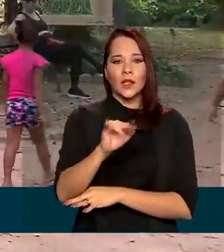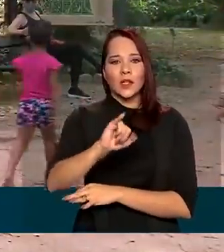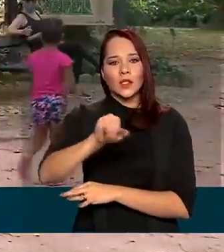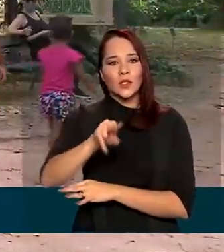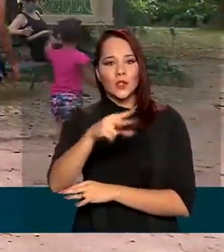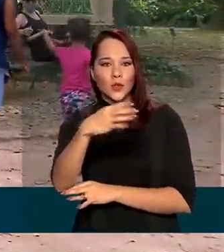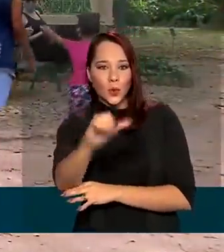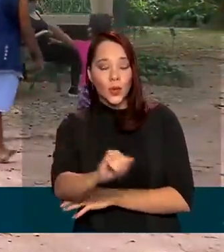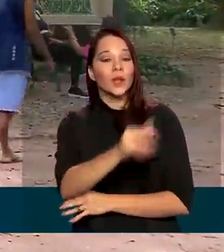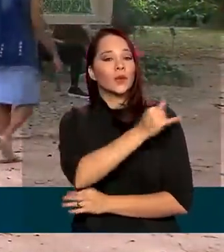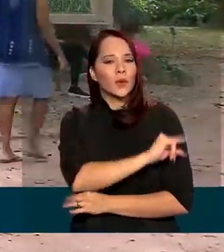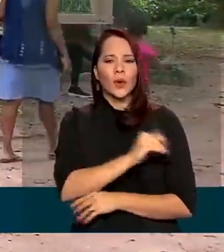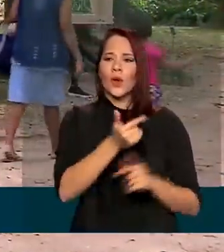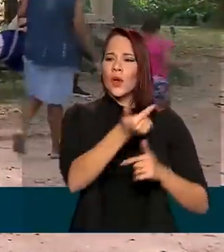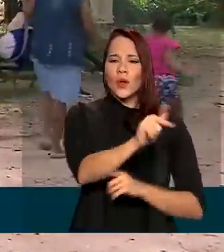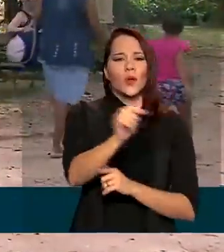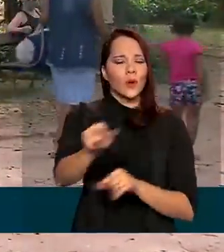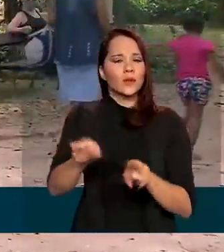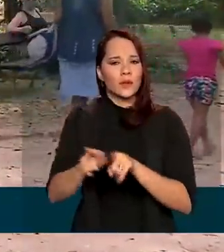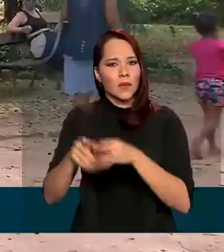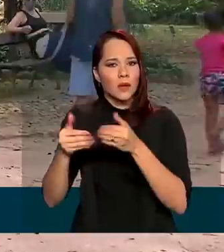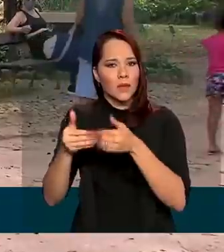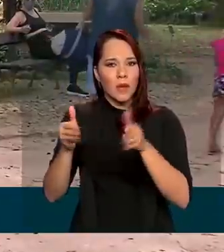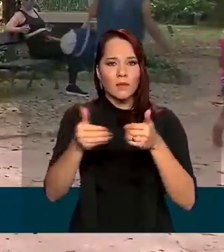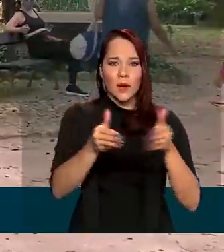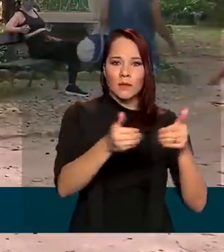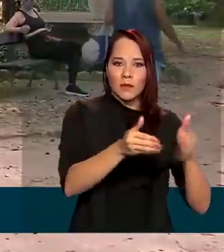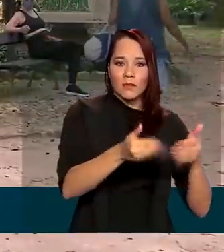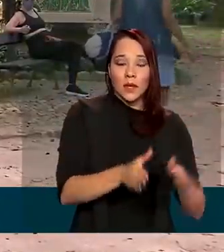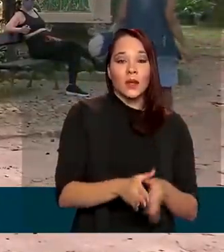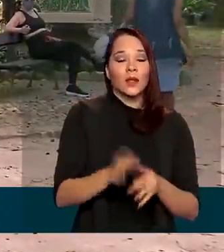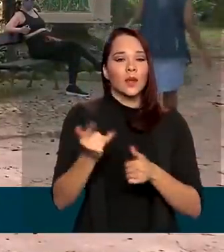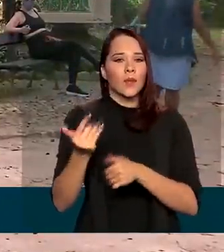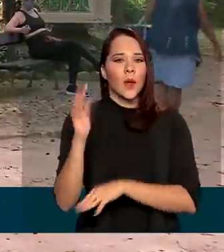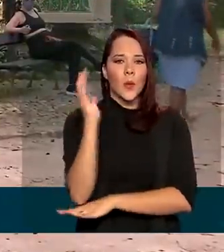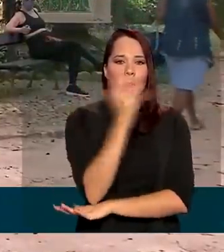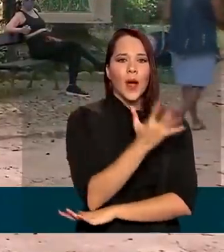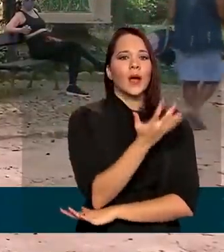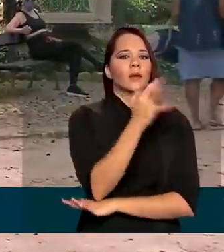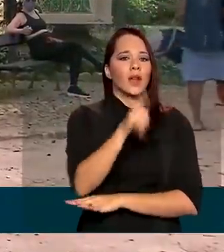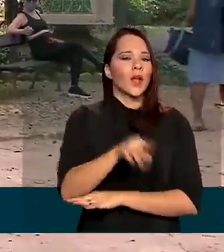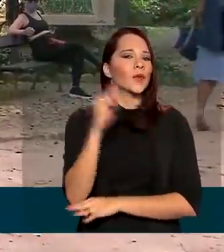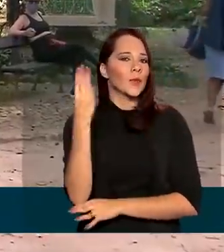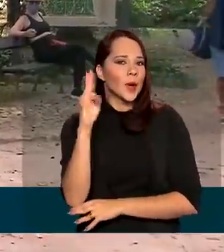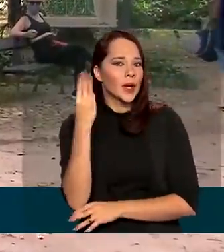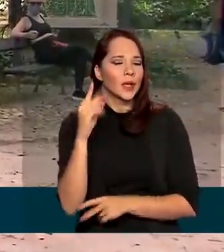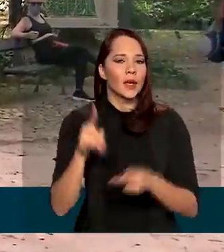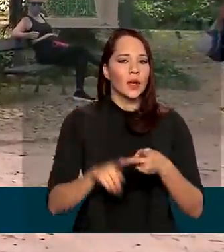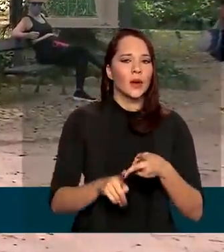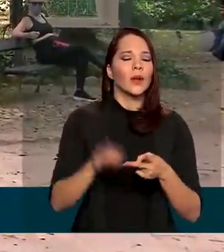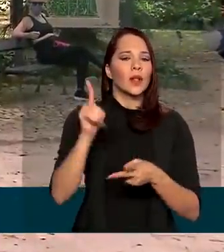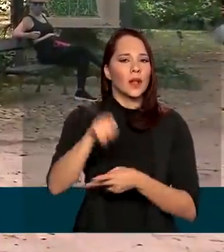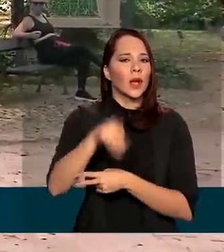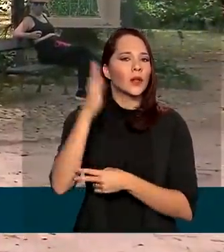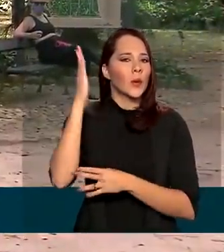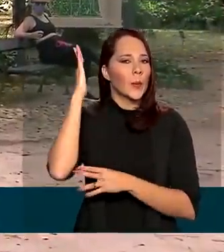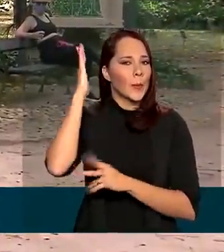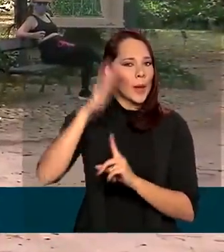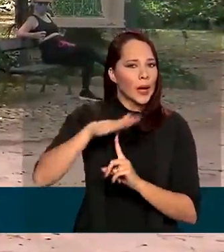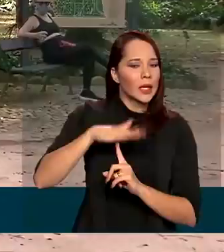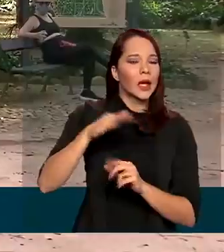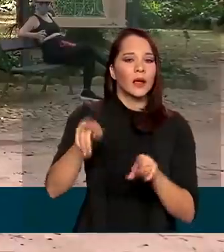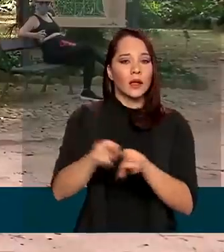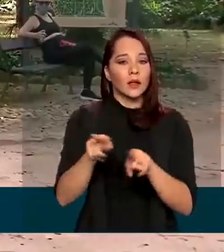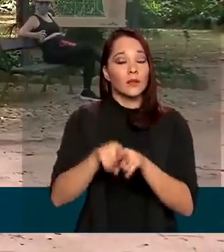Rio de Janeiro. E outros parques brasileiros também já voltaram a funcionar. O Parque Nacional dos Lençóis Maranhenses, o Parque do Iguaçu no Paraná, o Parque